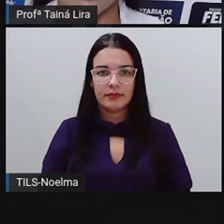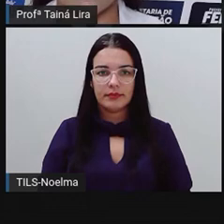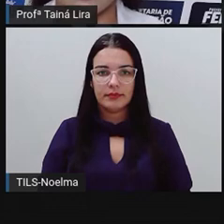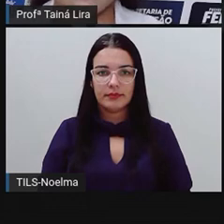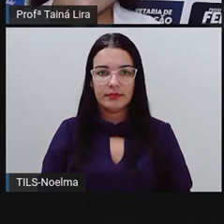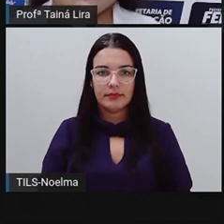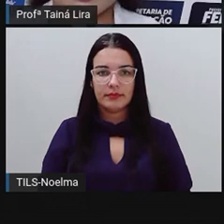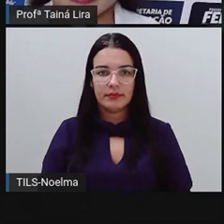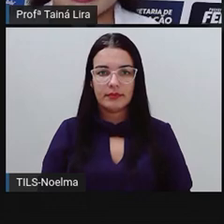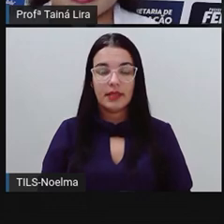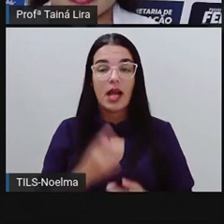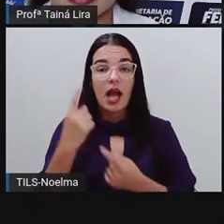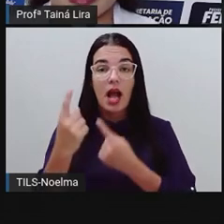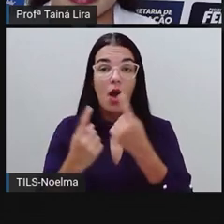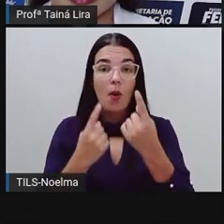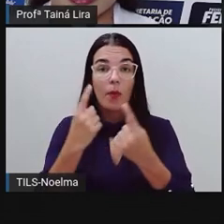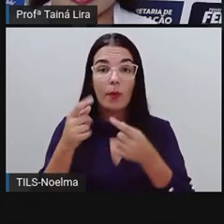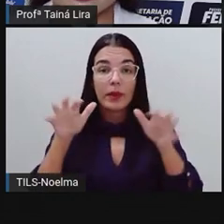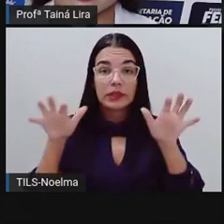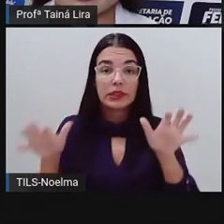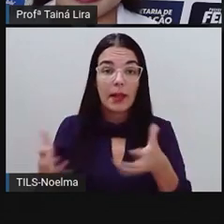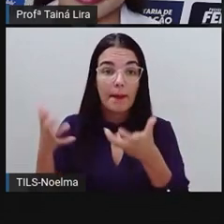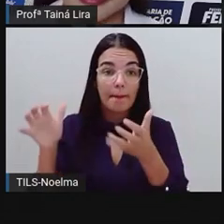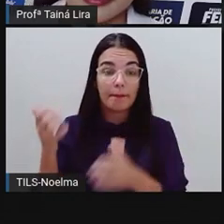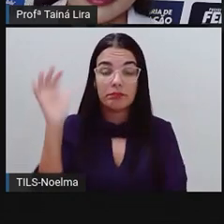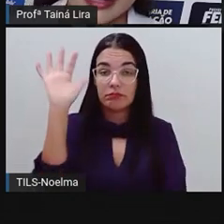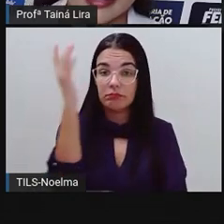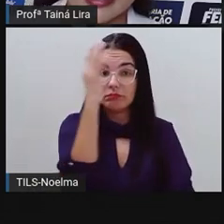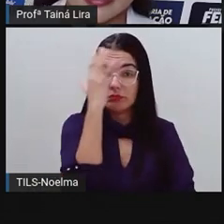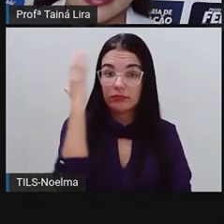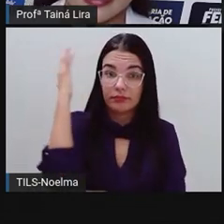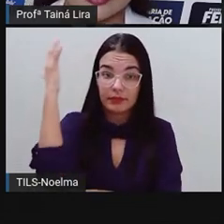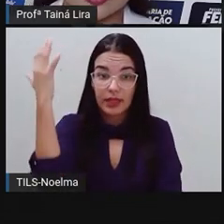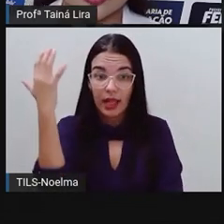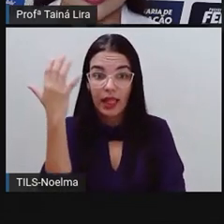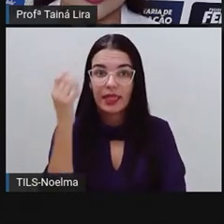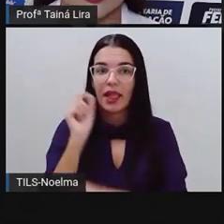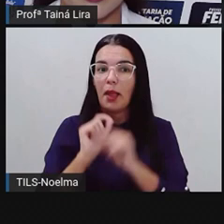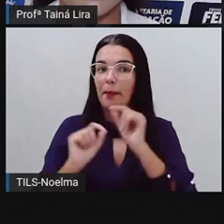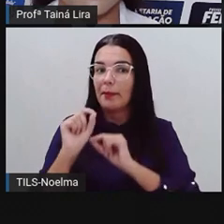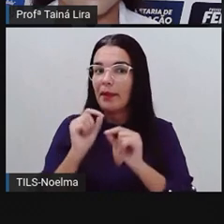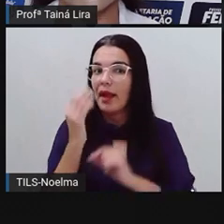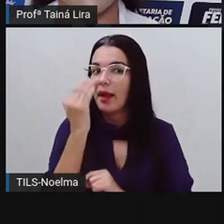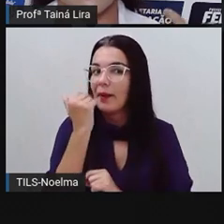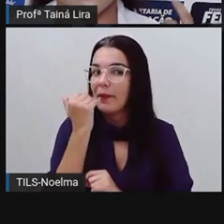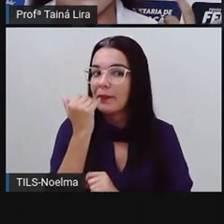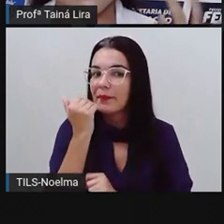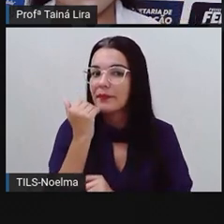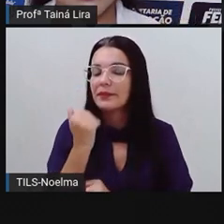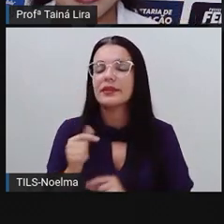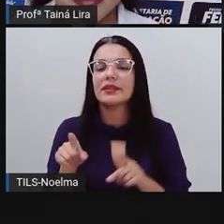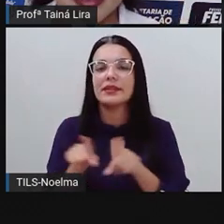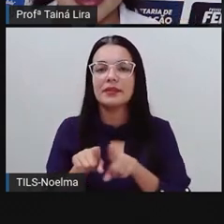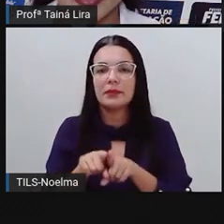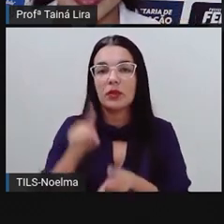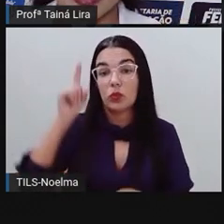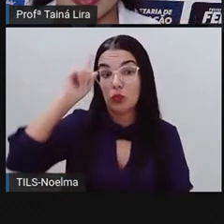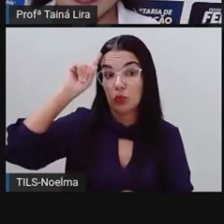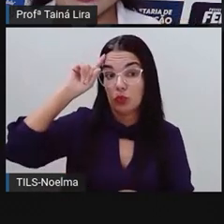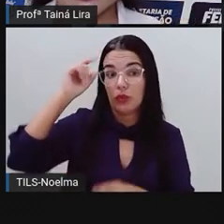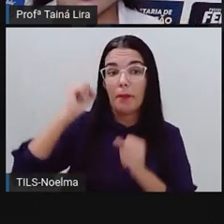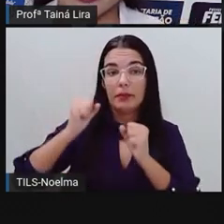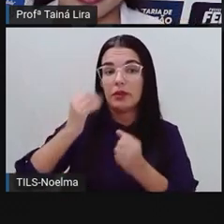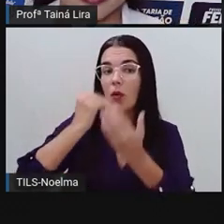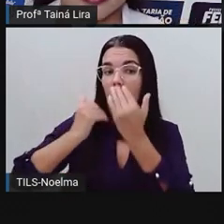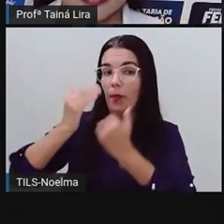Ó, essas plantas aqui que a Pró trouxe, a gente consome aí na nossa alimentação. Então,